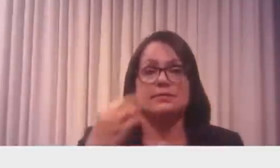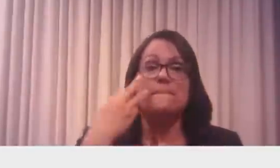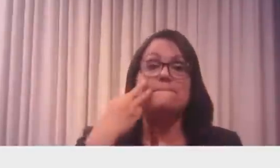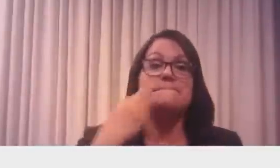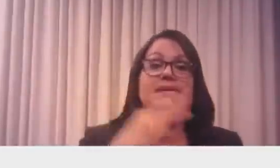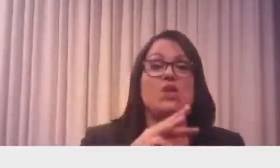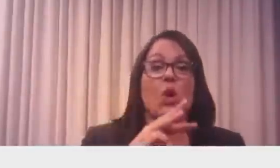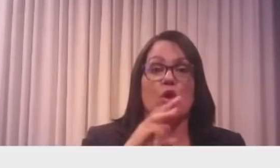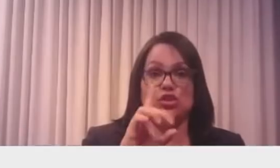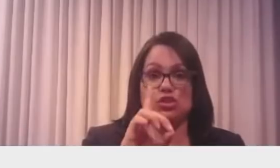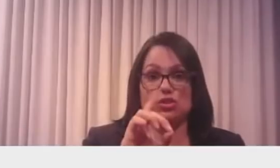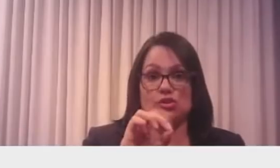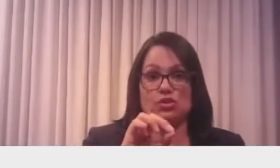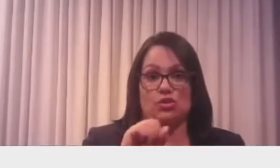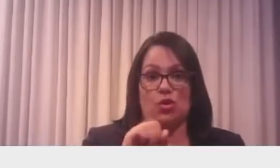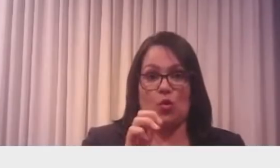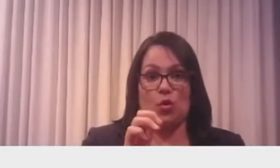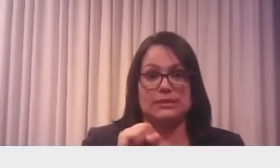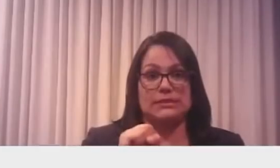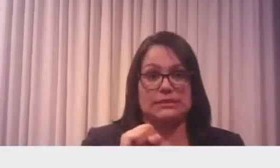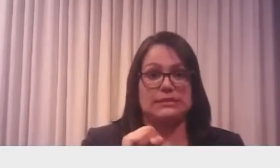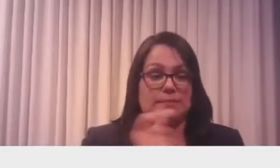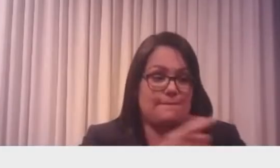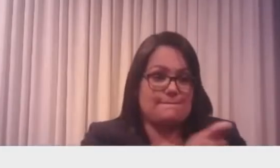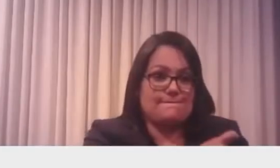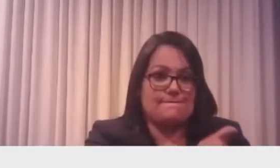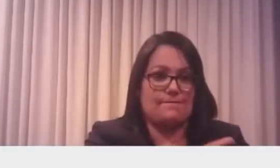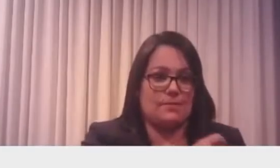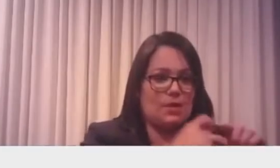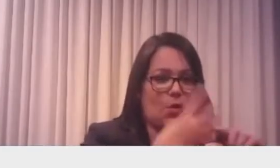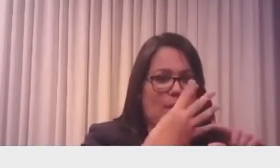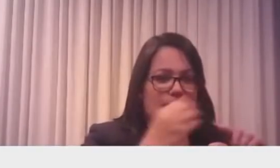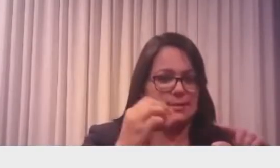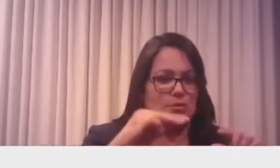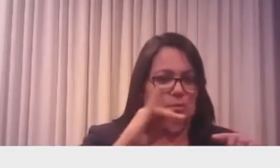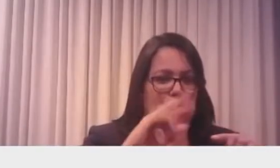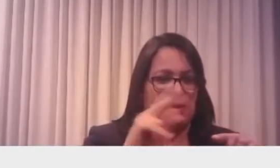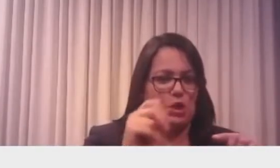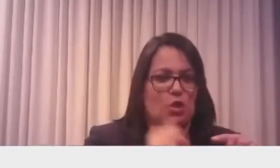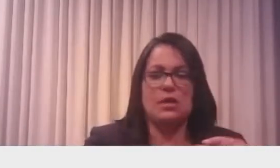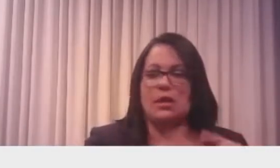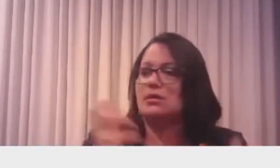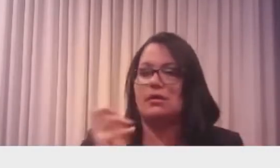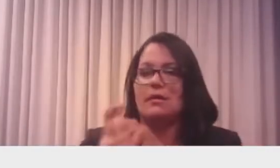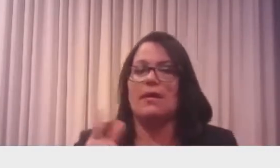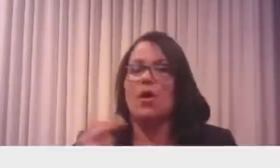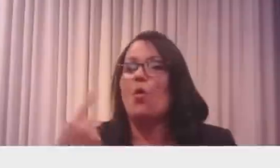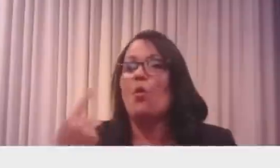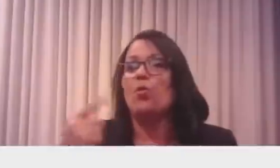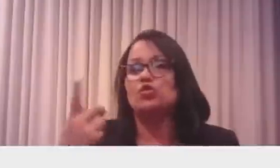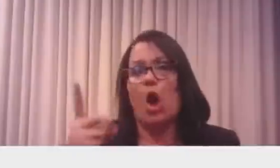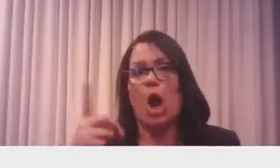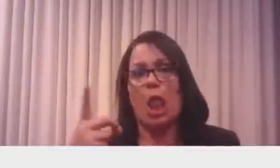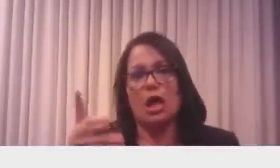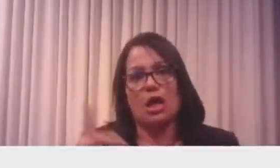arranjar esses 400 milhões de doses, no comecinho desse ano, com uma propila de um dólar por